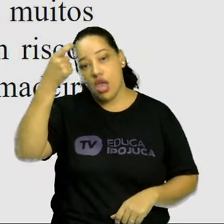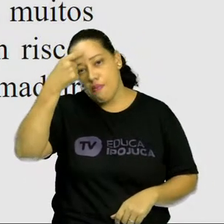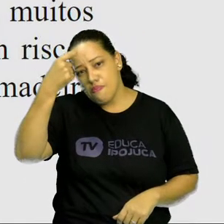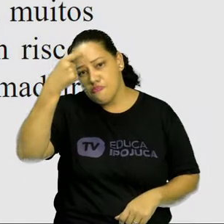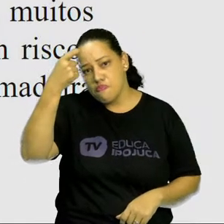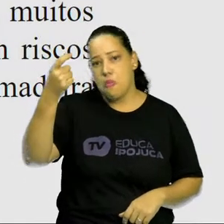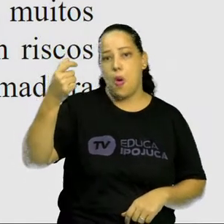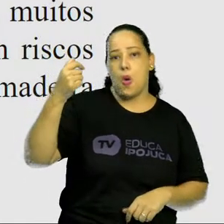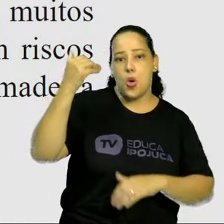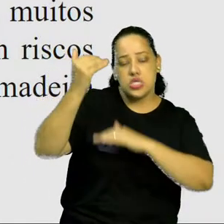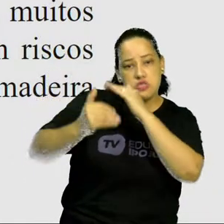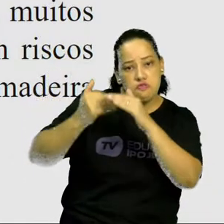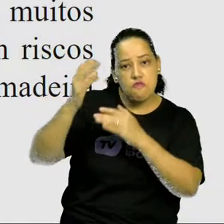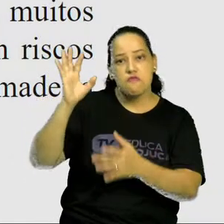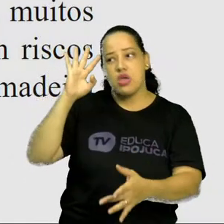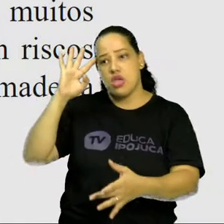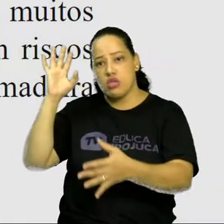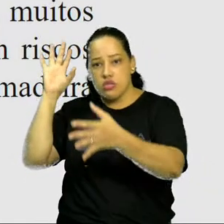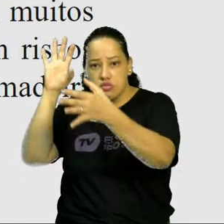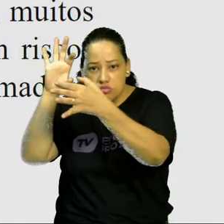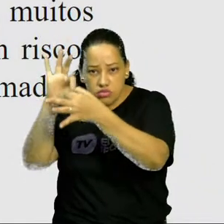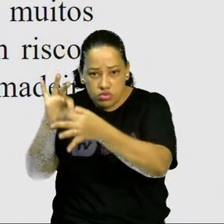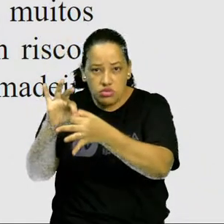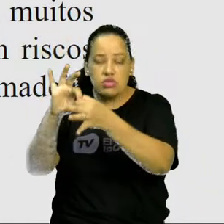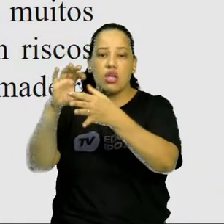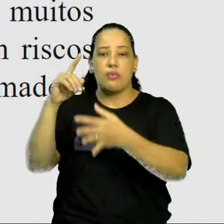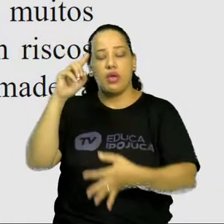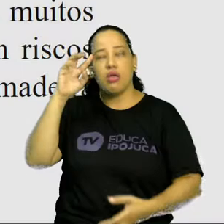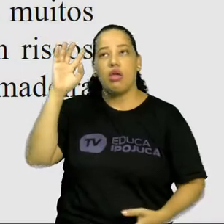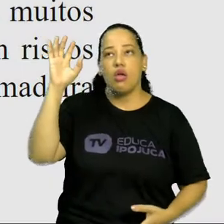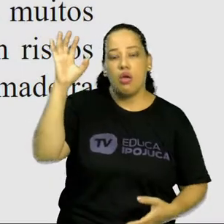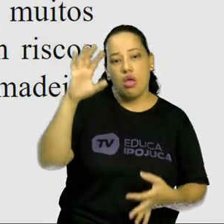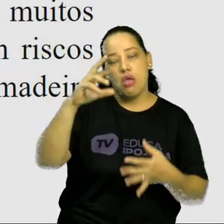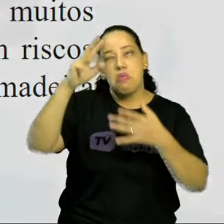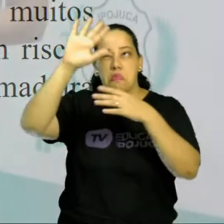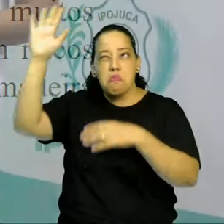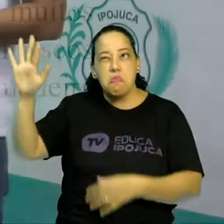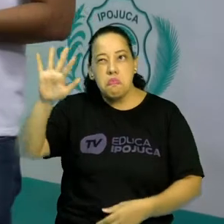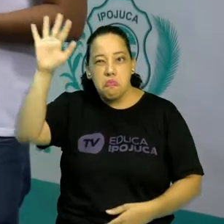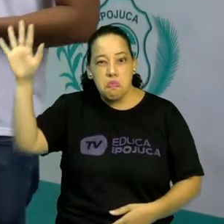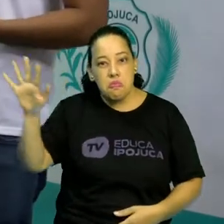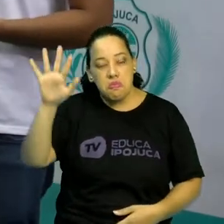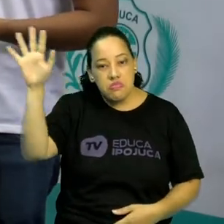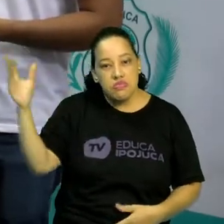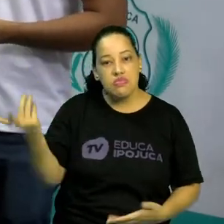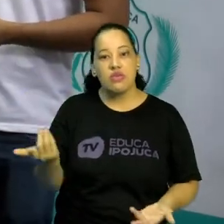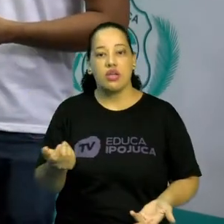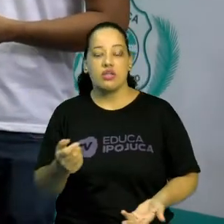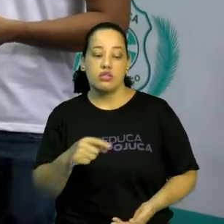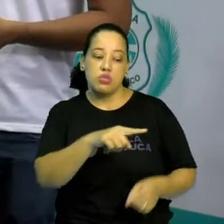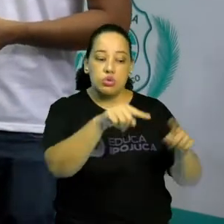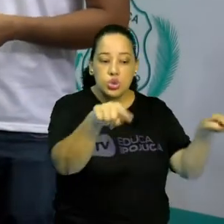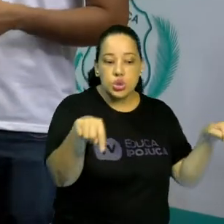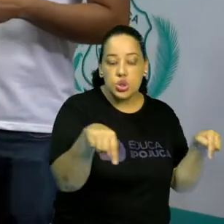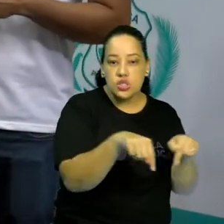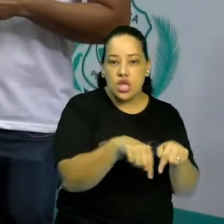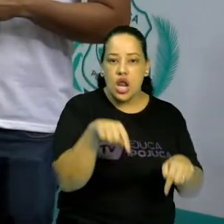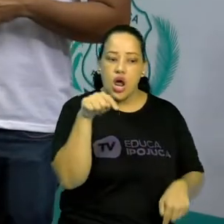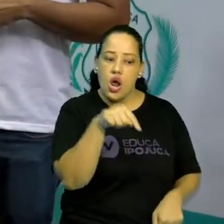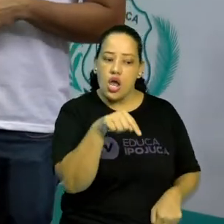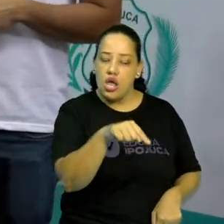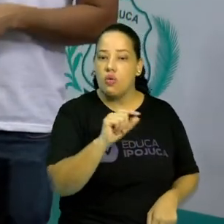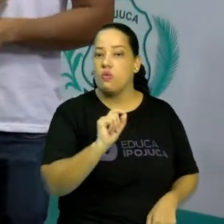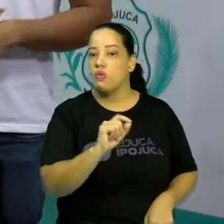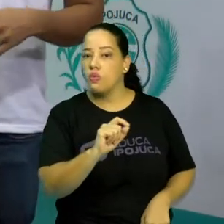ajudar o desenvolvimento do raciocínio lógico e do raciocínio abstrato. O jogo de salão, ele também pode ser executado